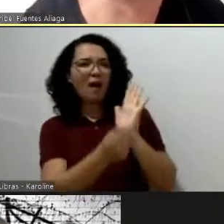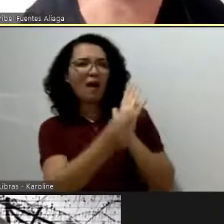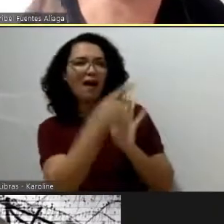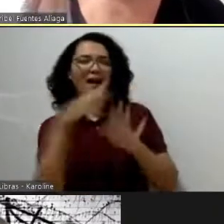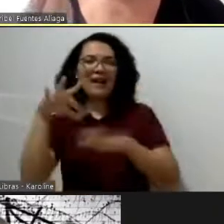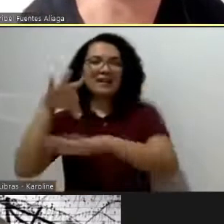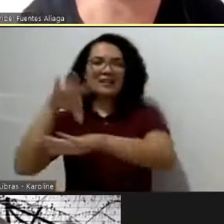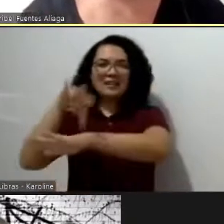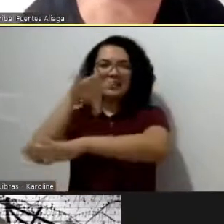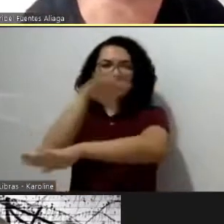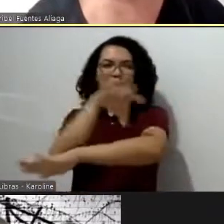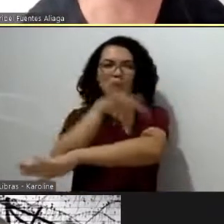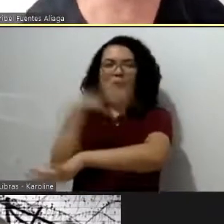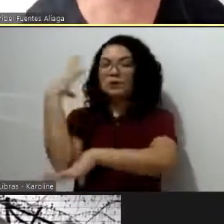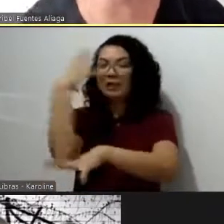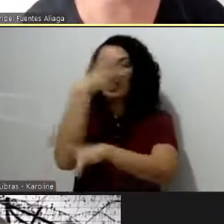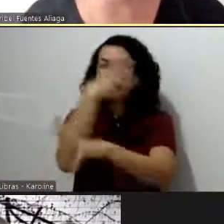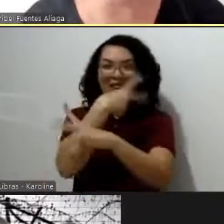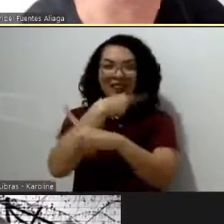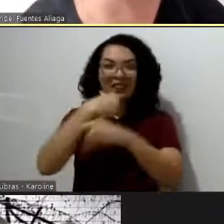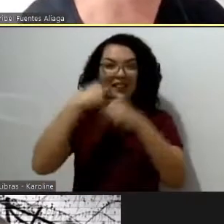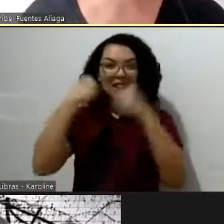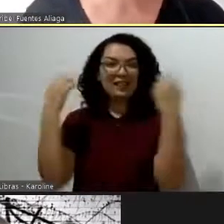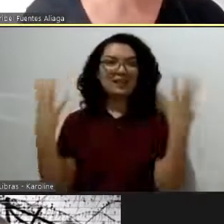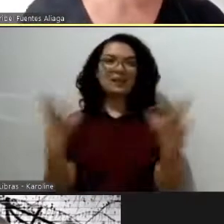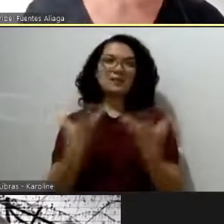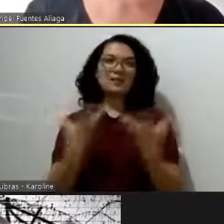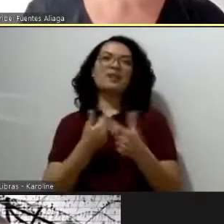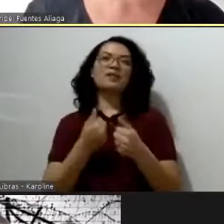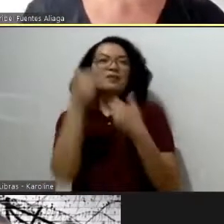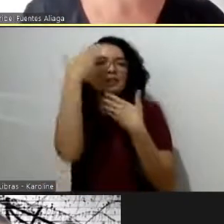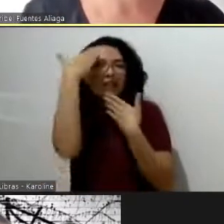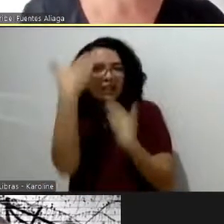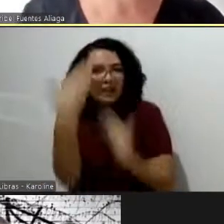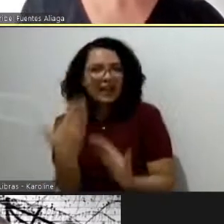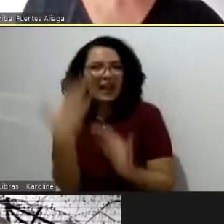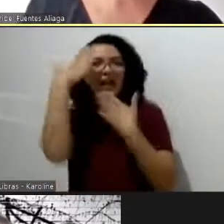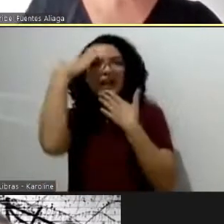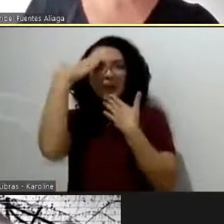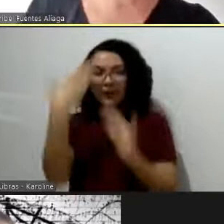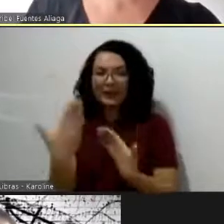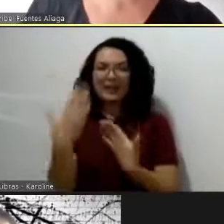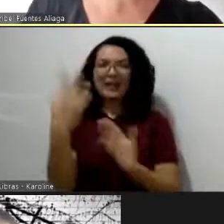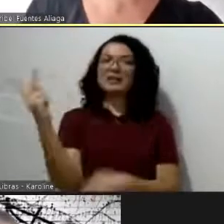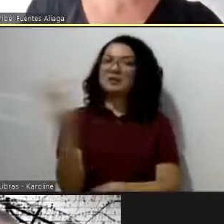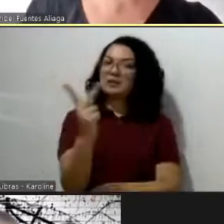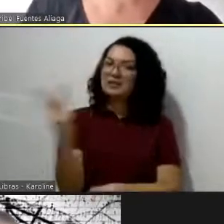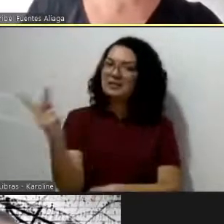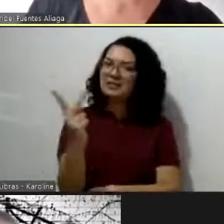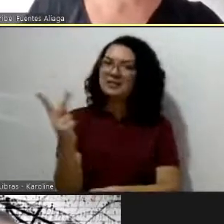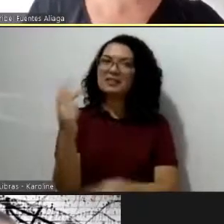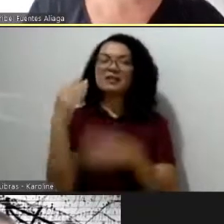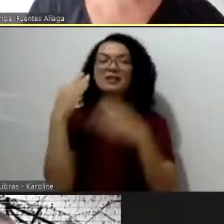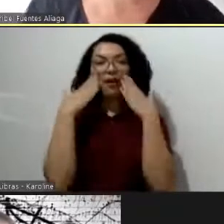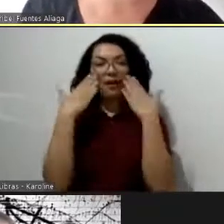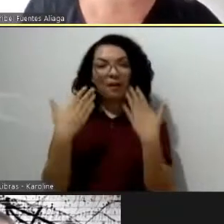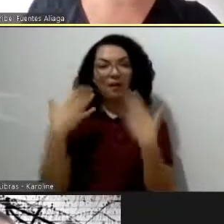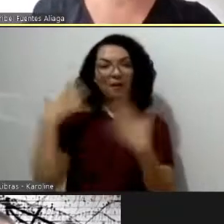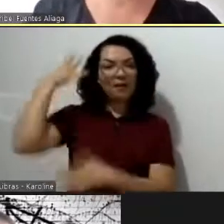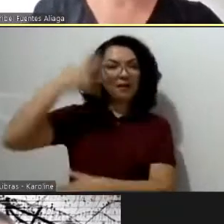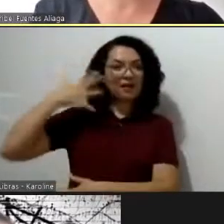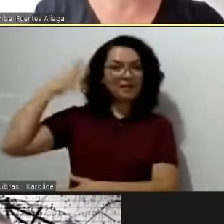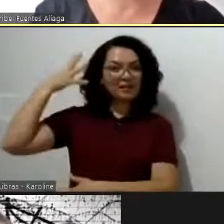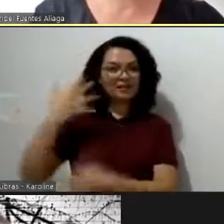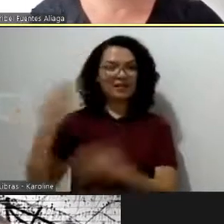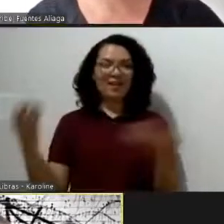delicada e tão trabalhada. muitas grácias, muito obrigada às nossas apresentadoras de hoje. Ricardo.